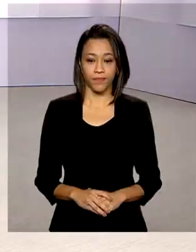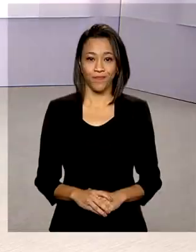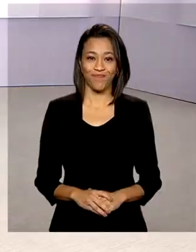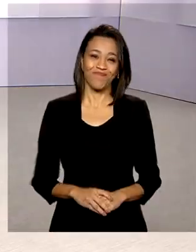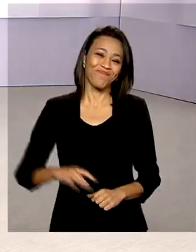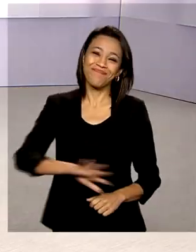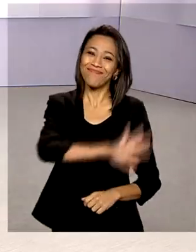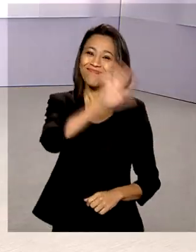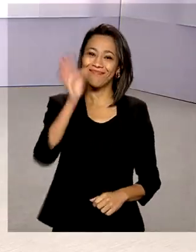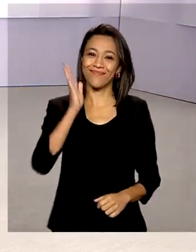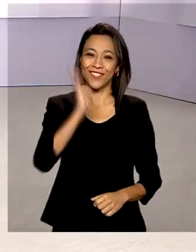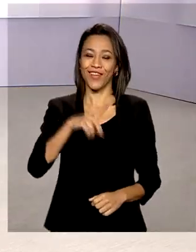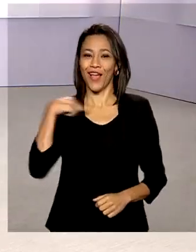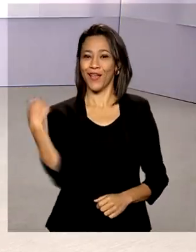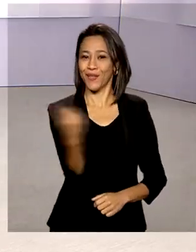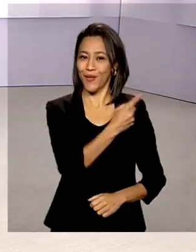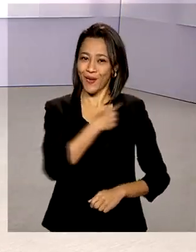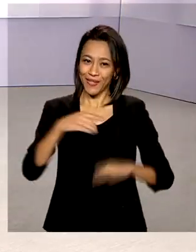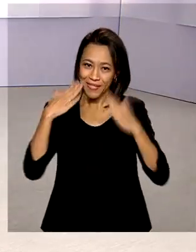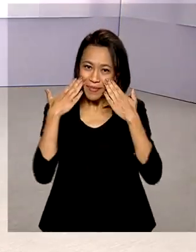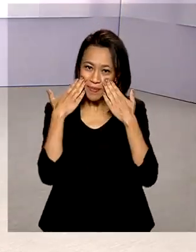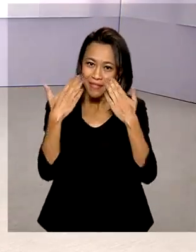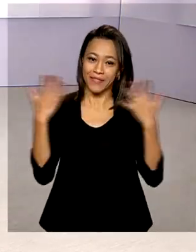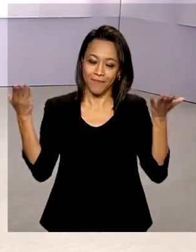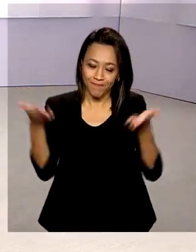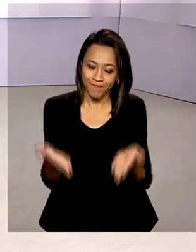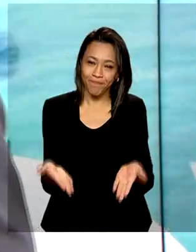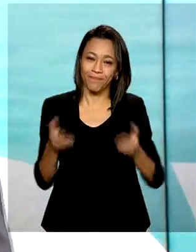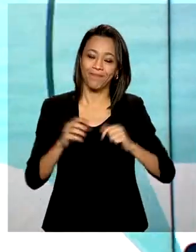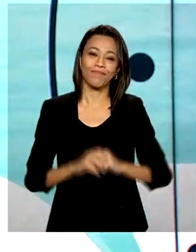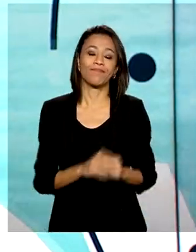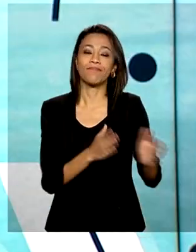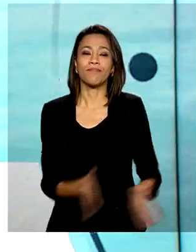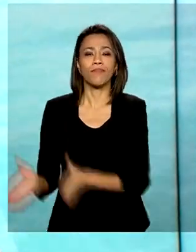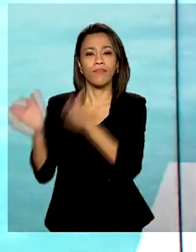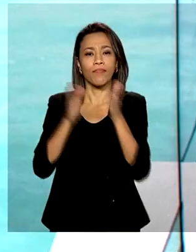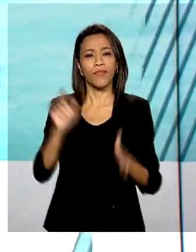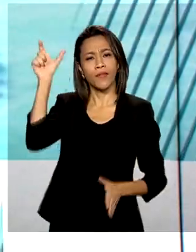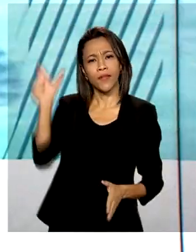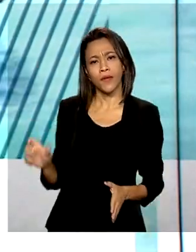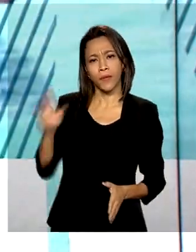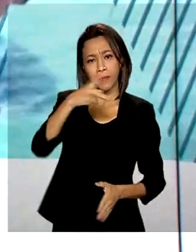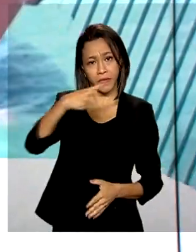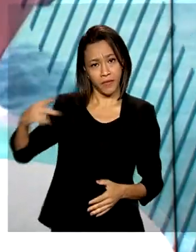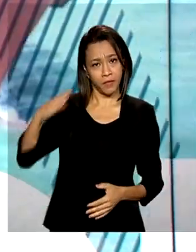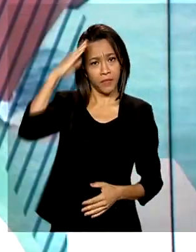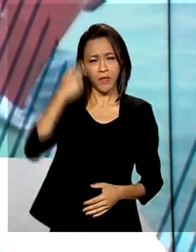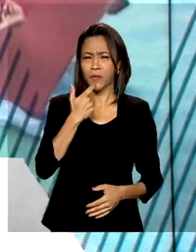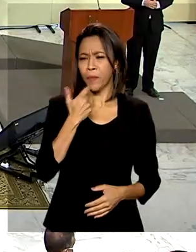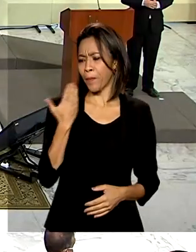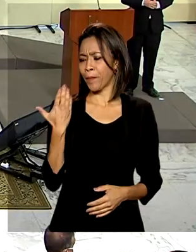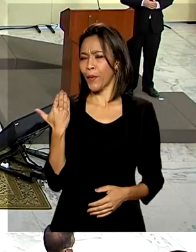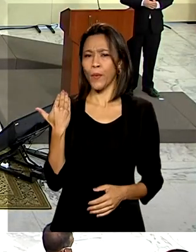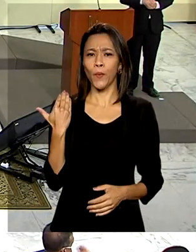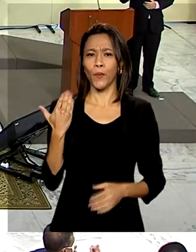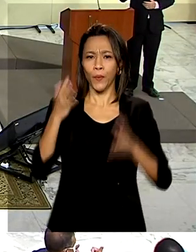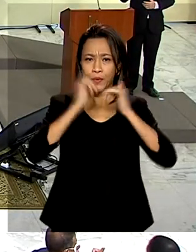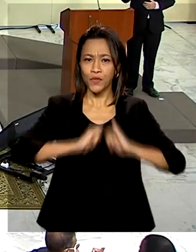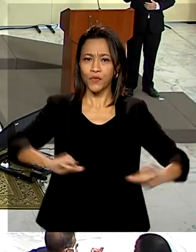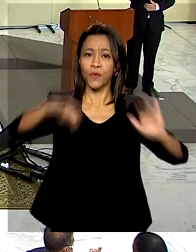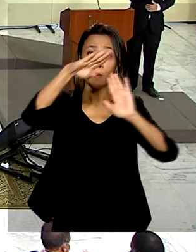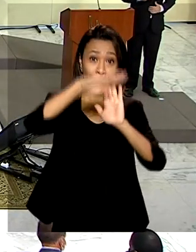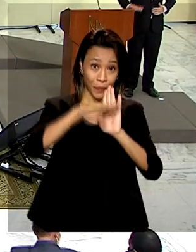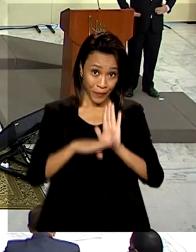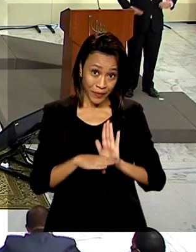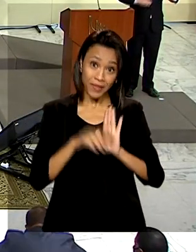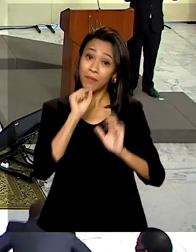Olá, já estamos no ar com o Governo Agora. O presidente Jair Bolsonaro lançou agora há pouco o Casa Verde